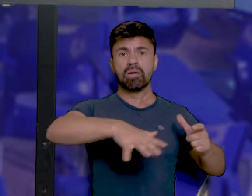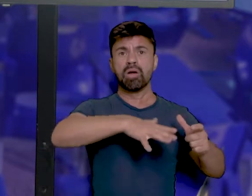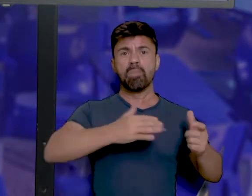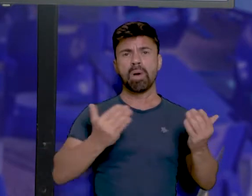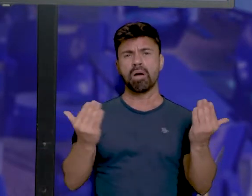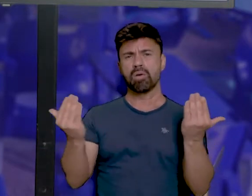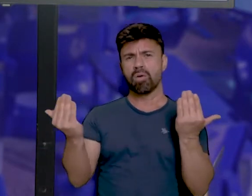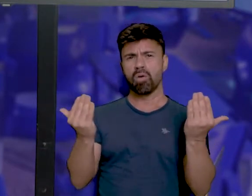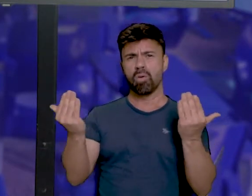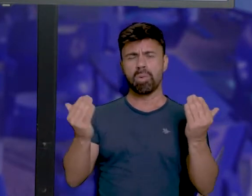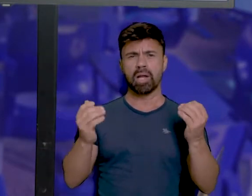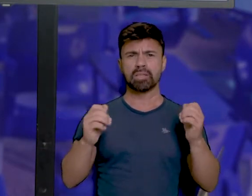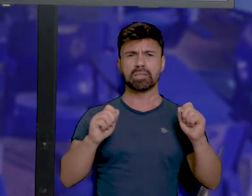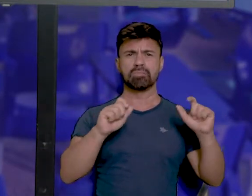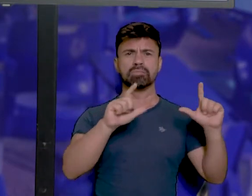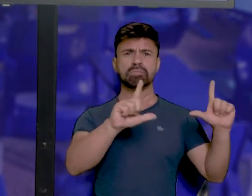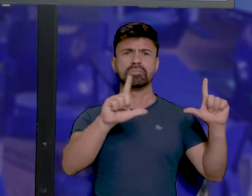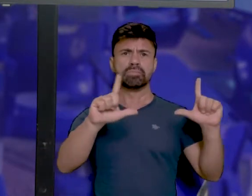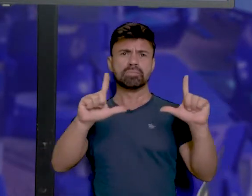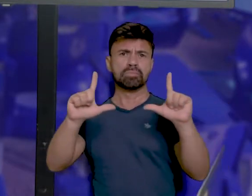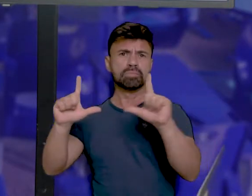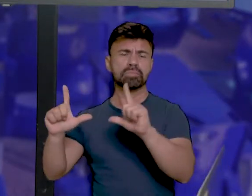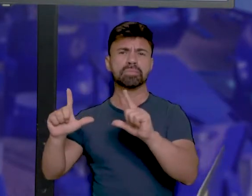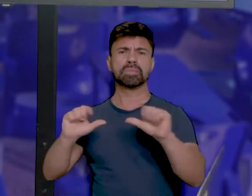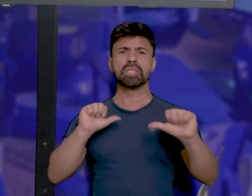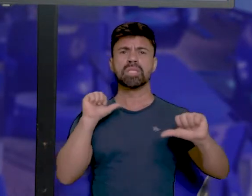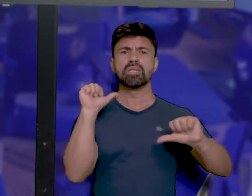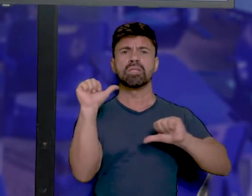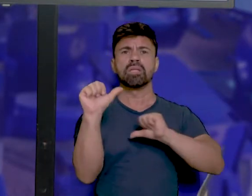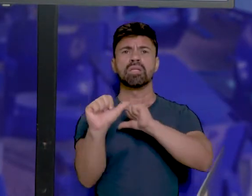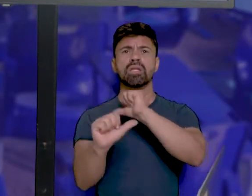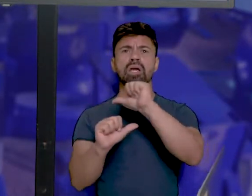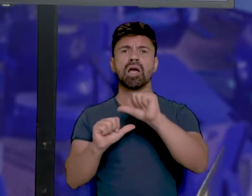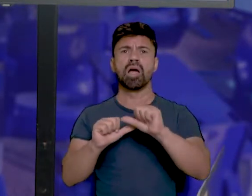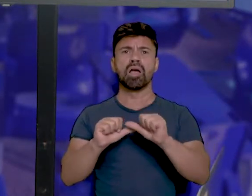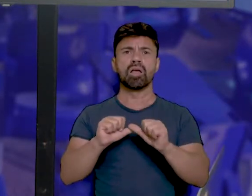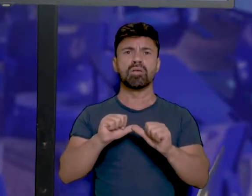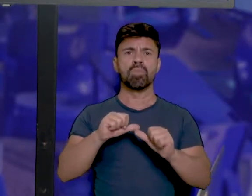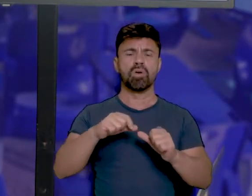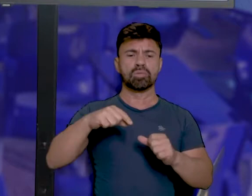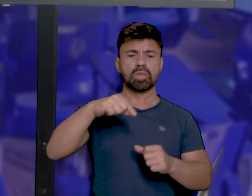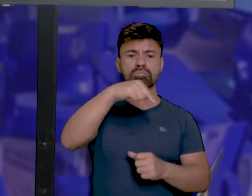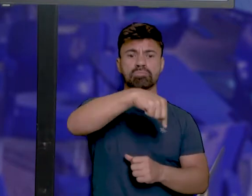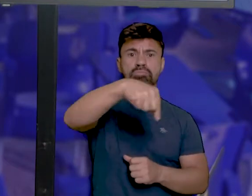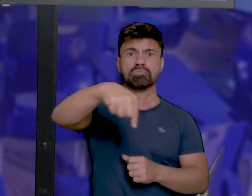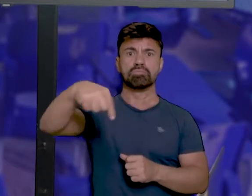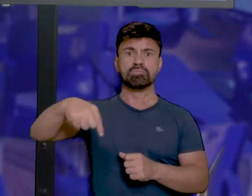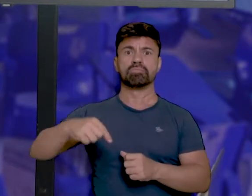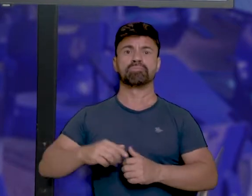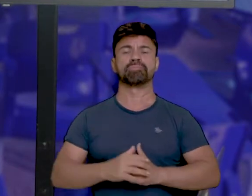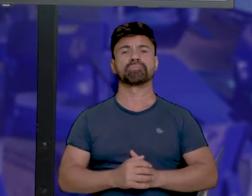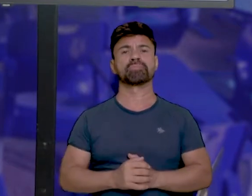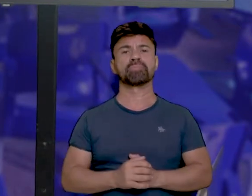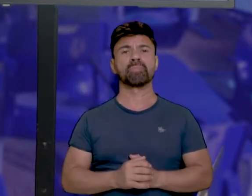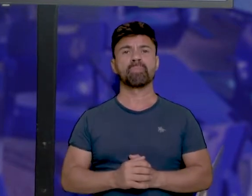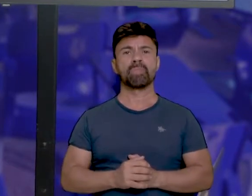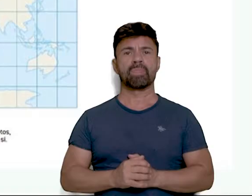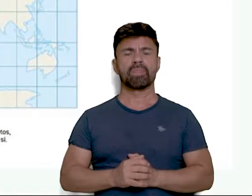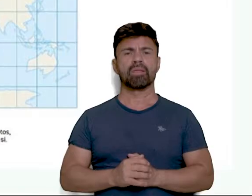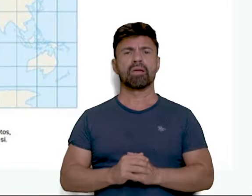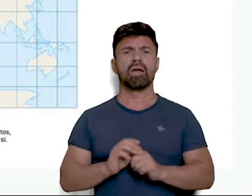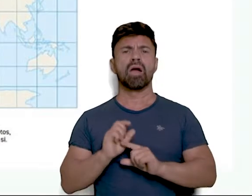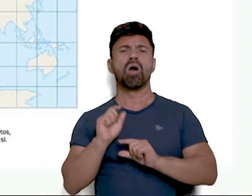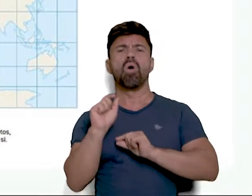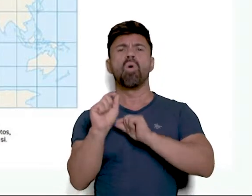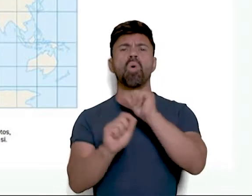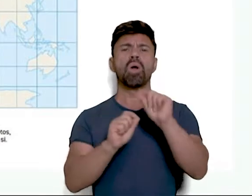comparações, imagens que são transformadas em pontos de localizações e escalas. O que é